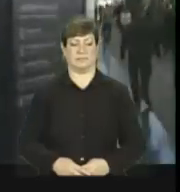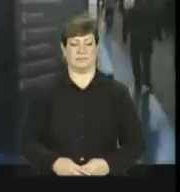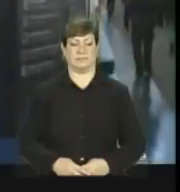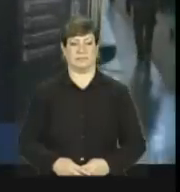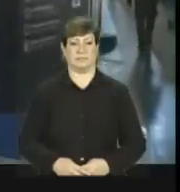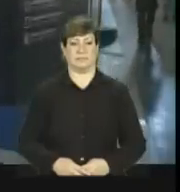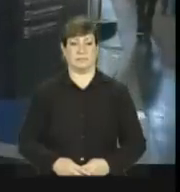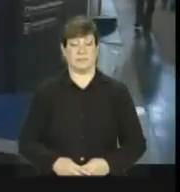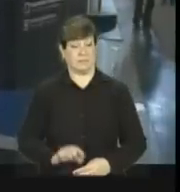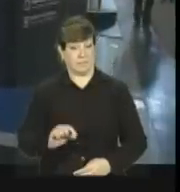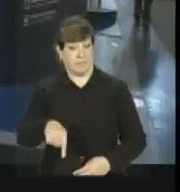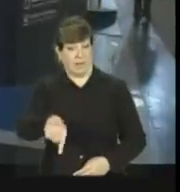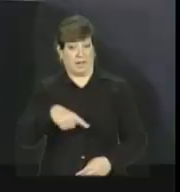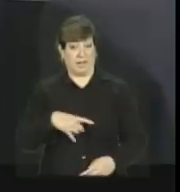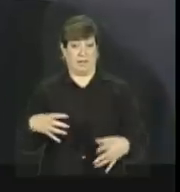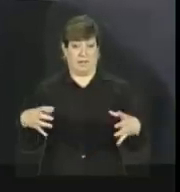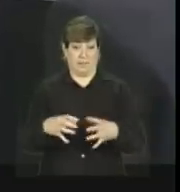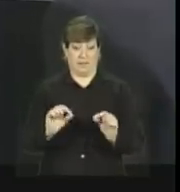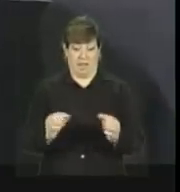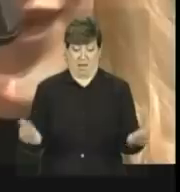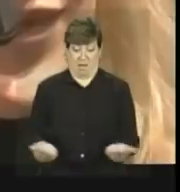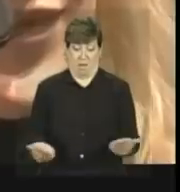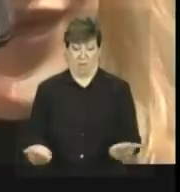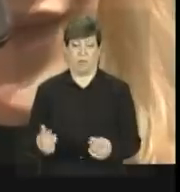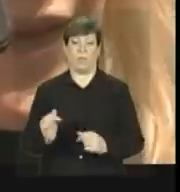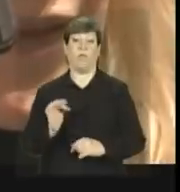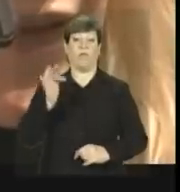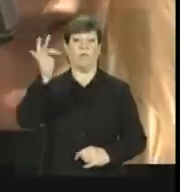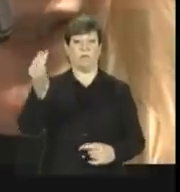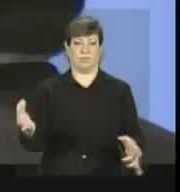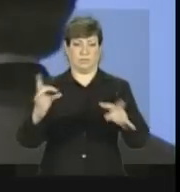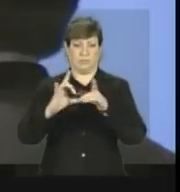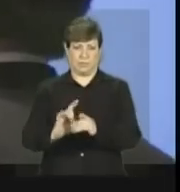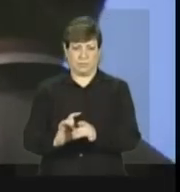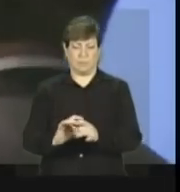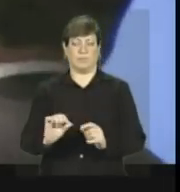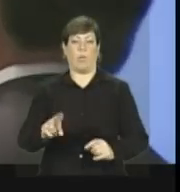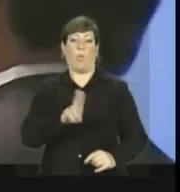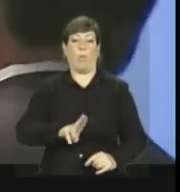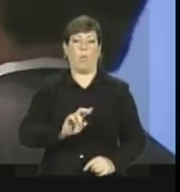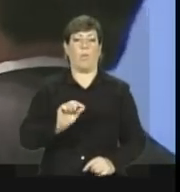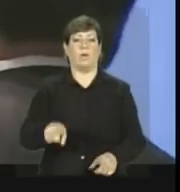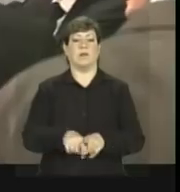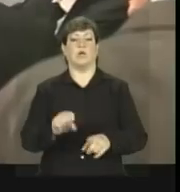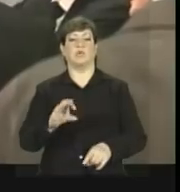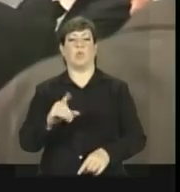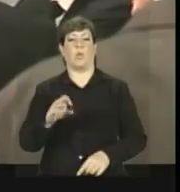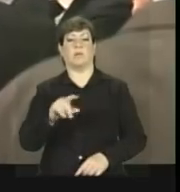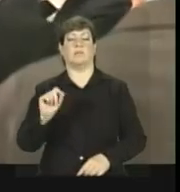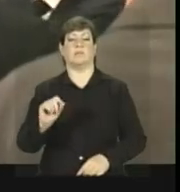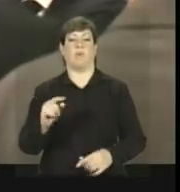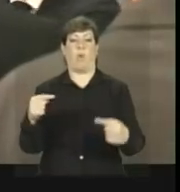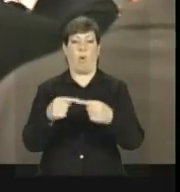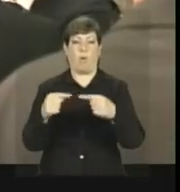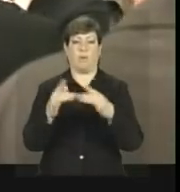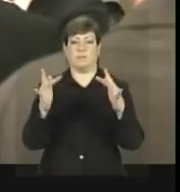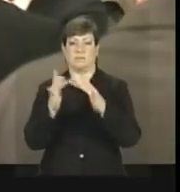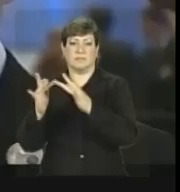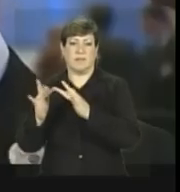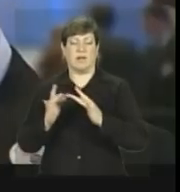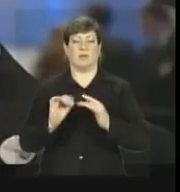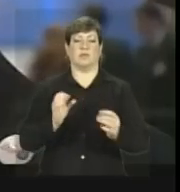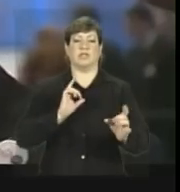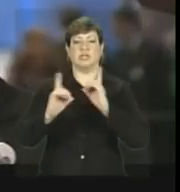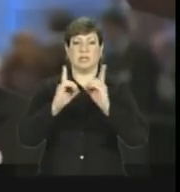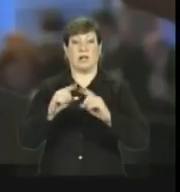Na transição entre o presente e o futuro, o usuário e o solucionador, o contato e o diálogo, a SEBIT